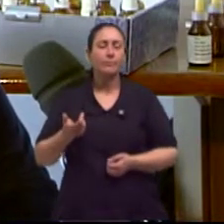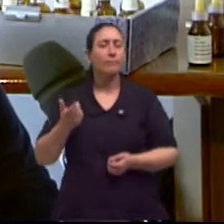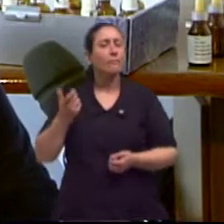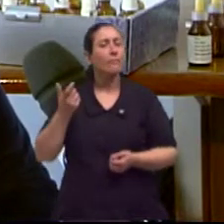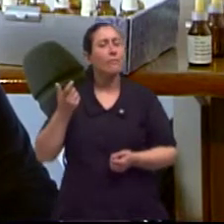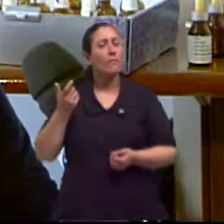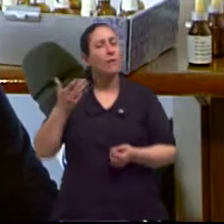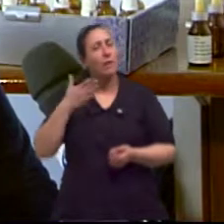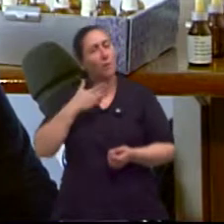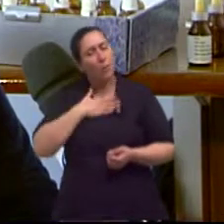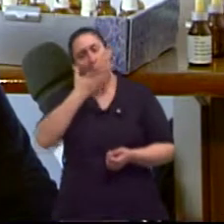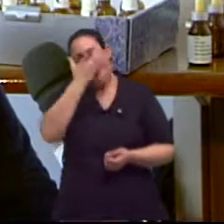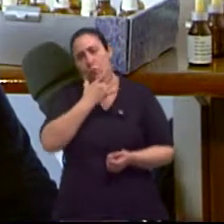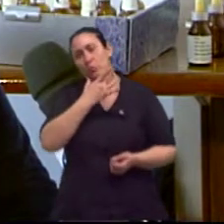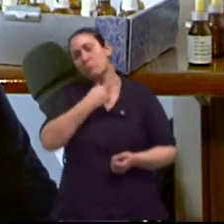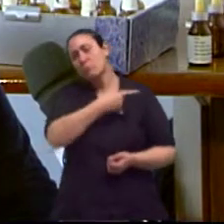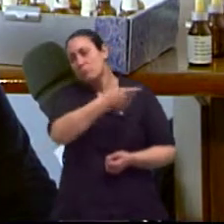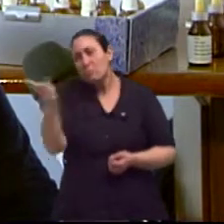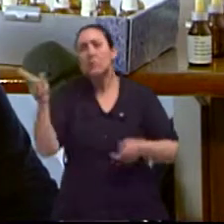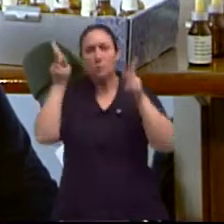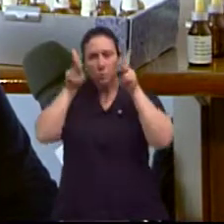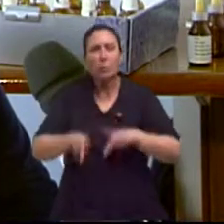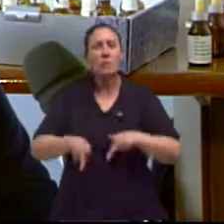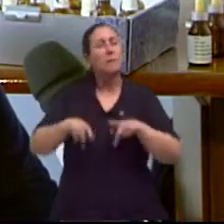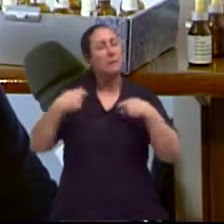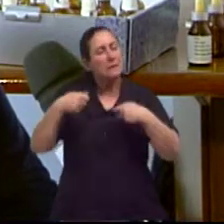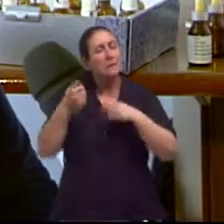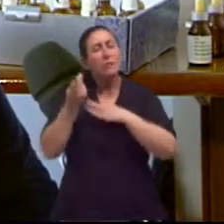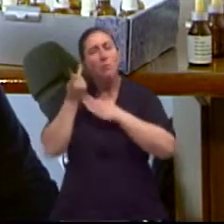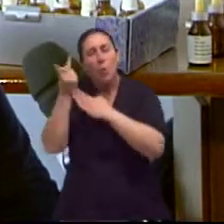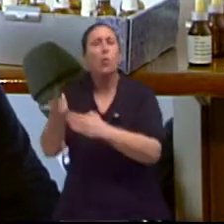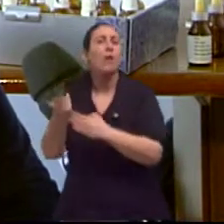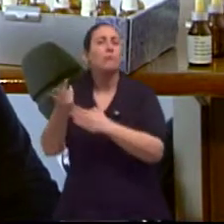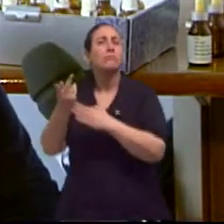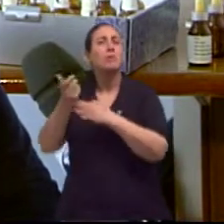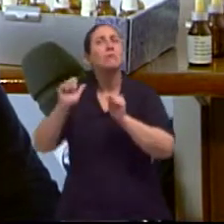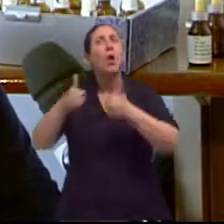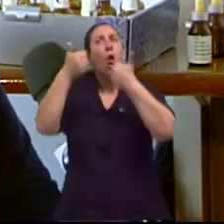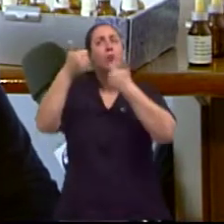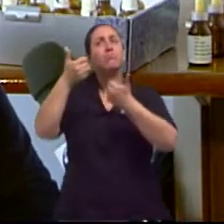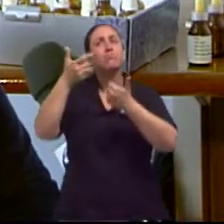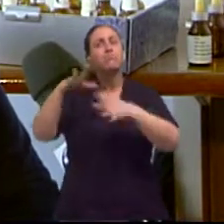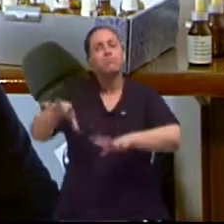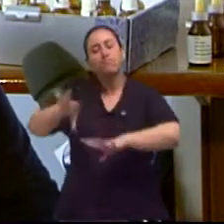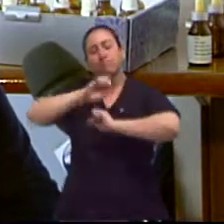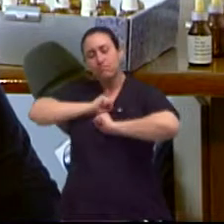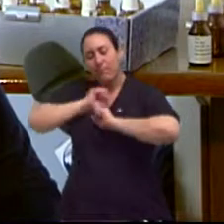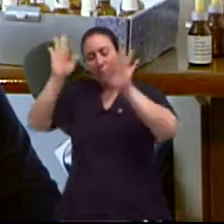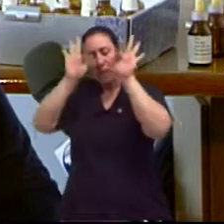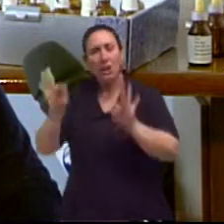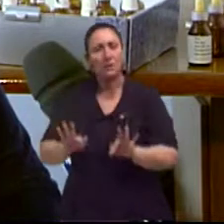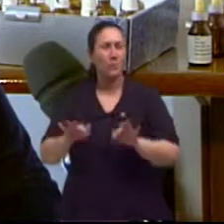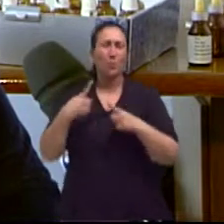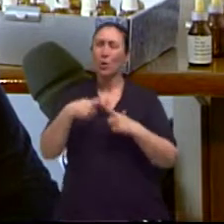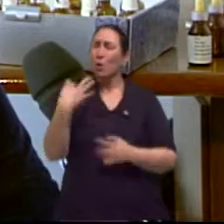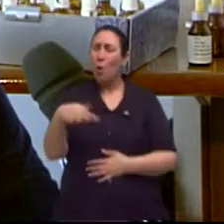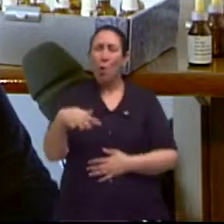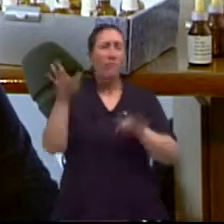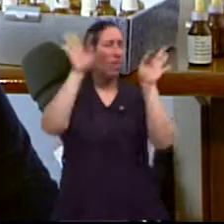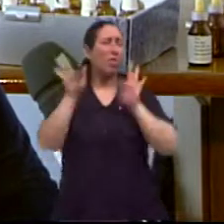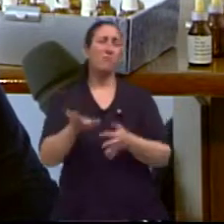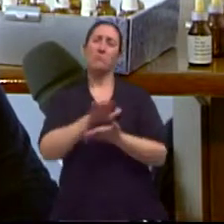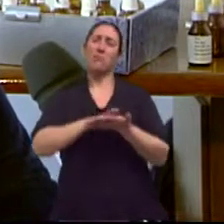E eu acho que as pessoas têm que buscar o melhor para si, tentar ser feliz. Tentar ser feliz. E com dor ninguém é feliz.